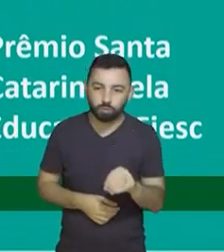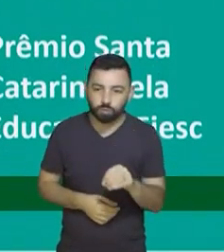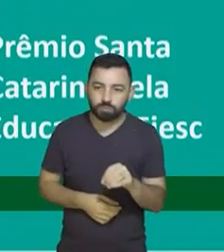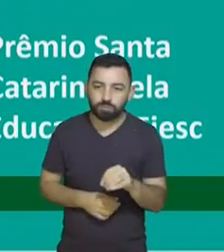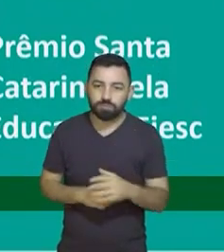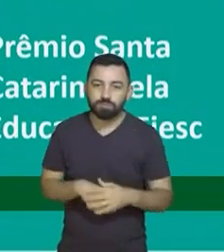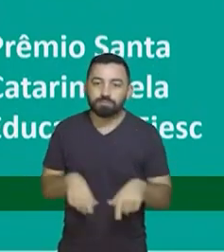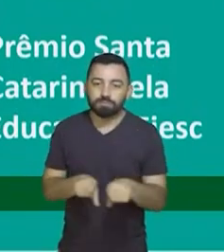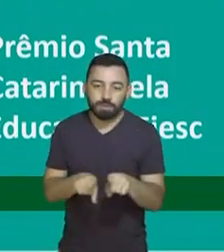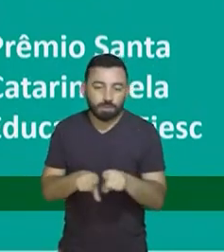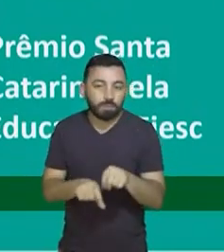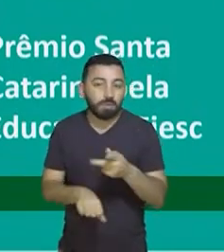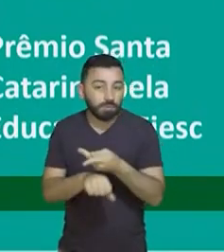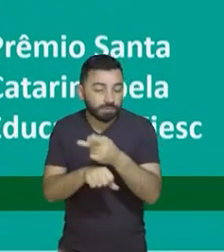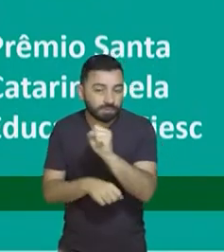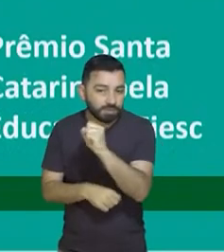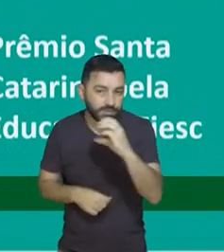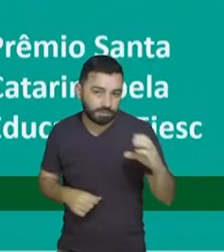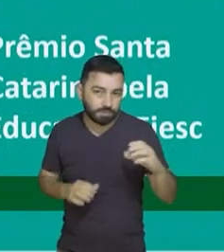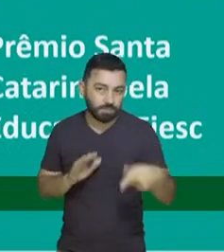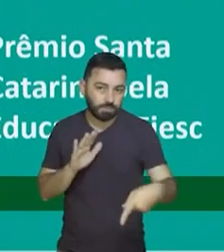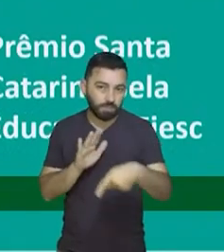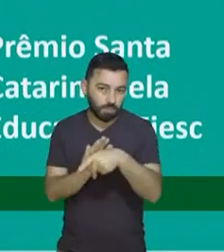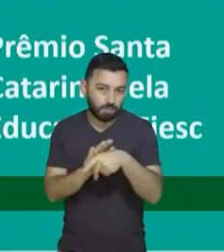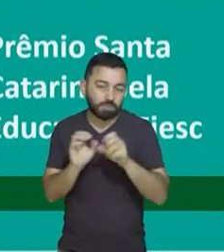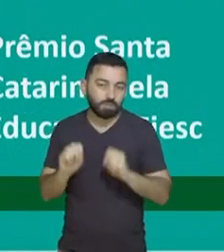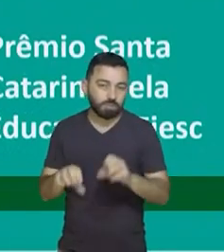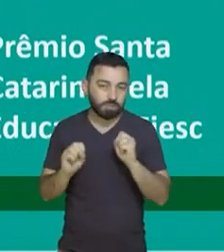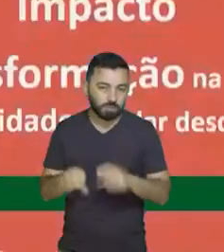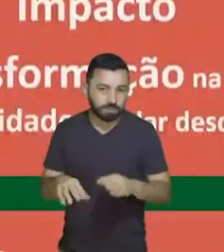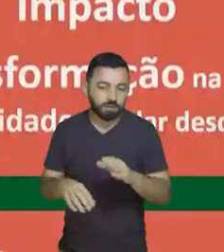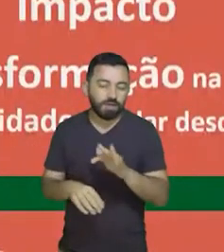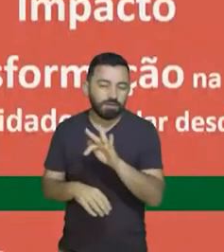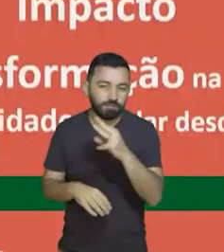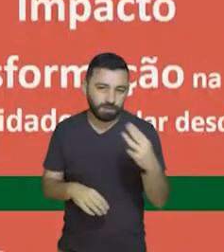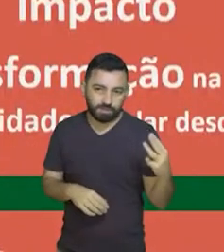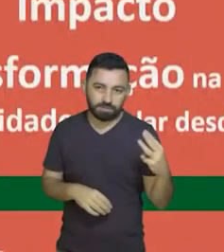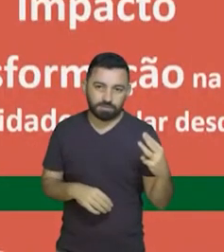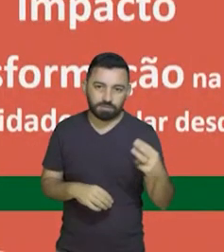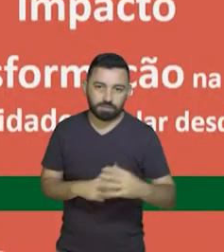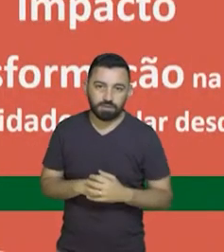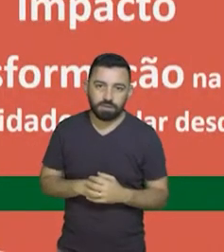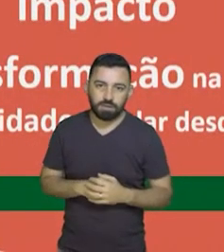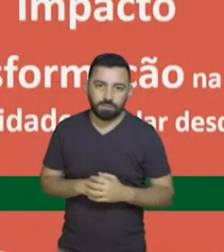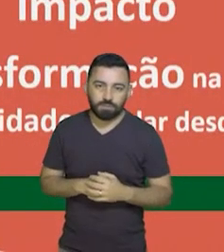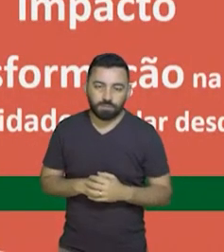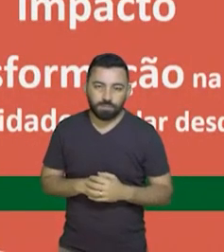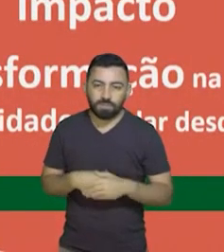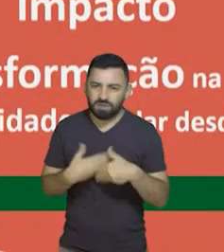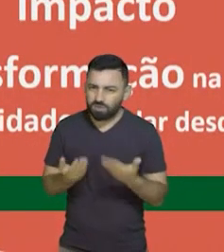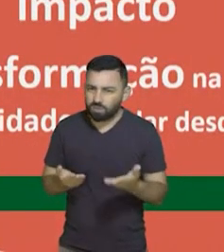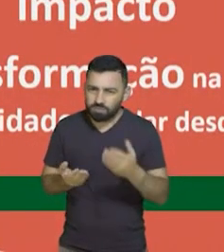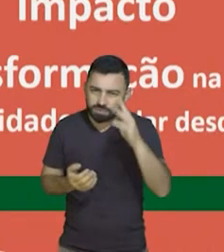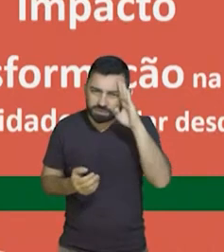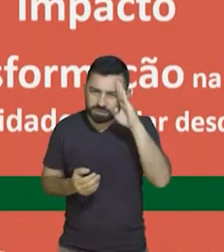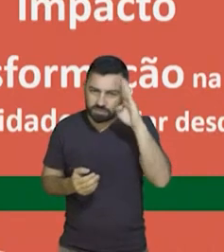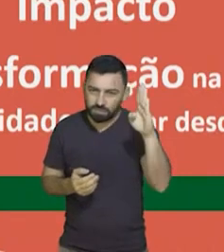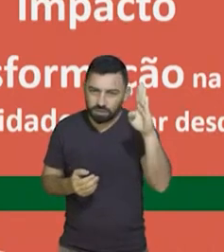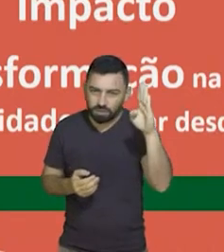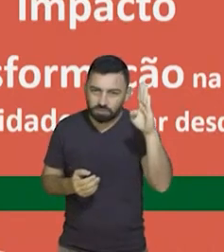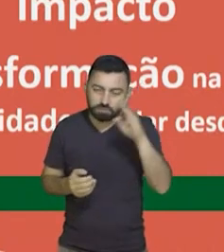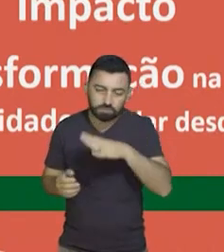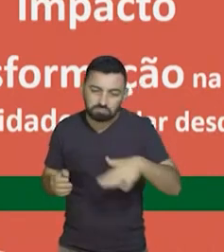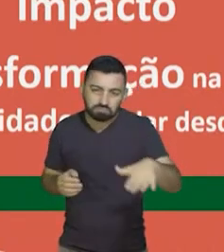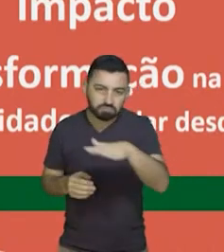Prêmio Santa Catarina pela Educação, promovido pela Fiesc. O nosso carro-chefe, alicerce do